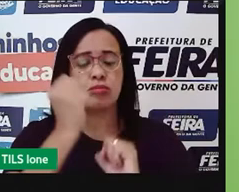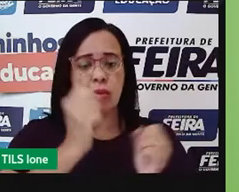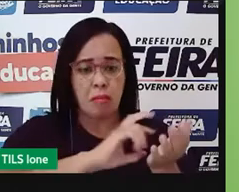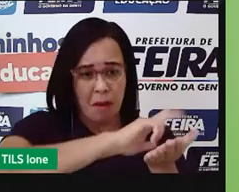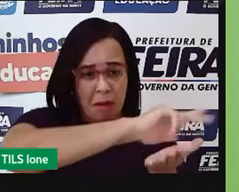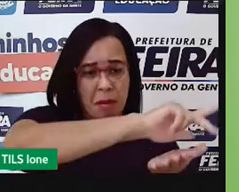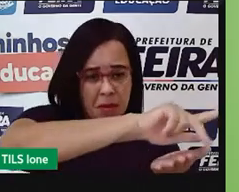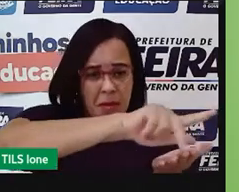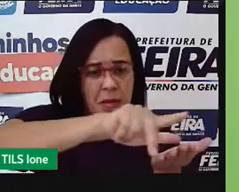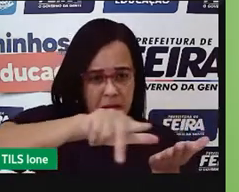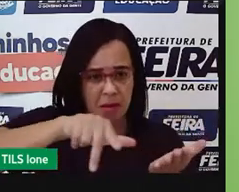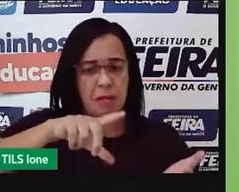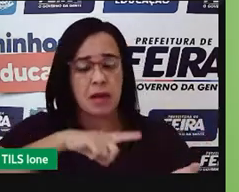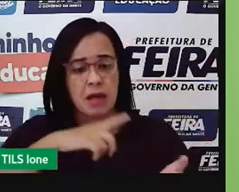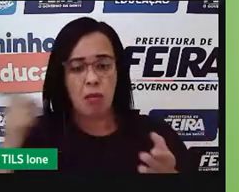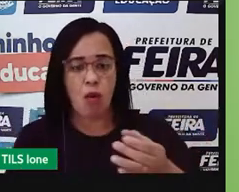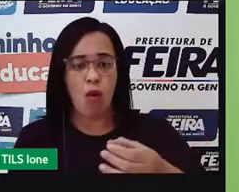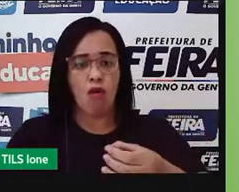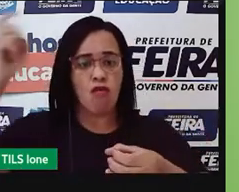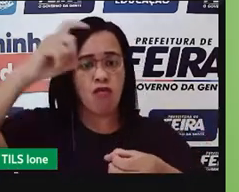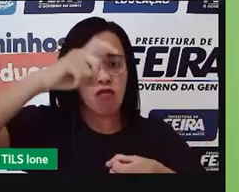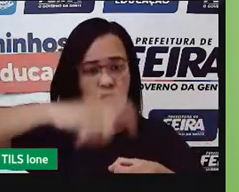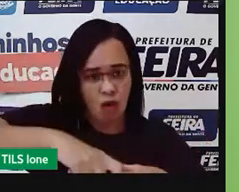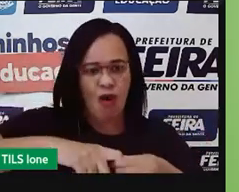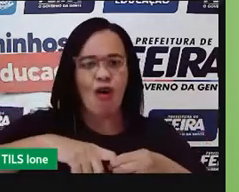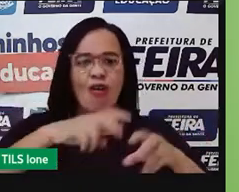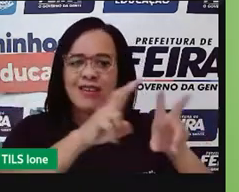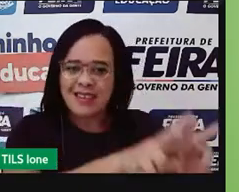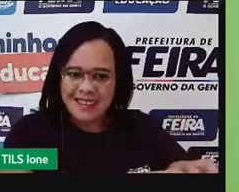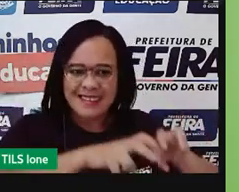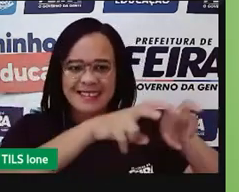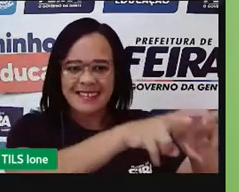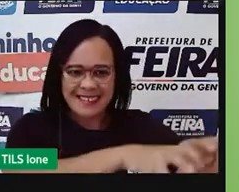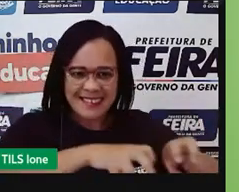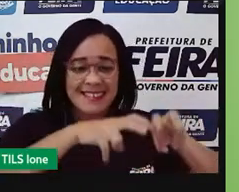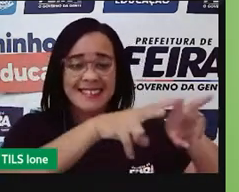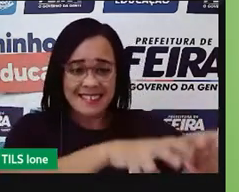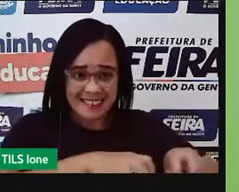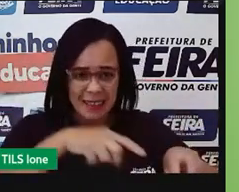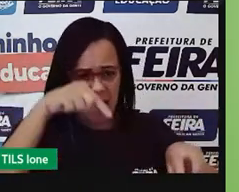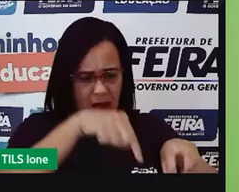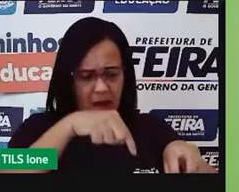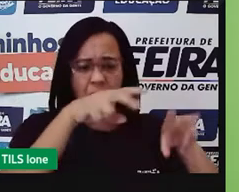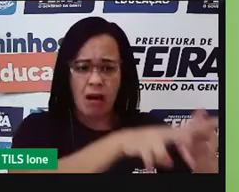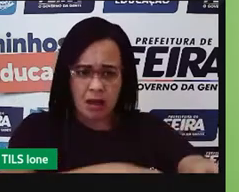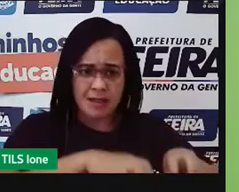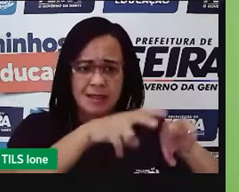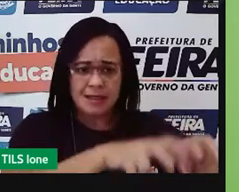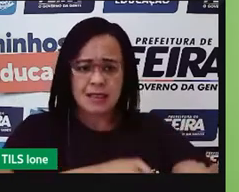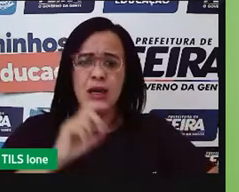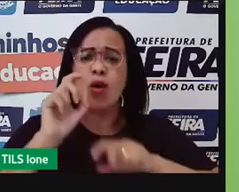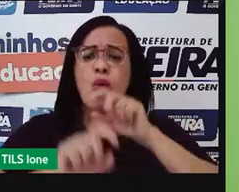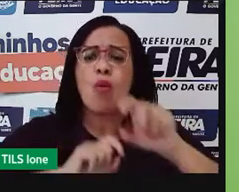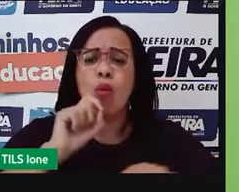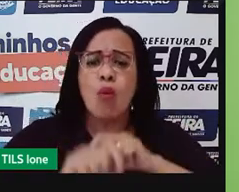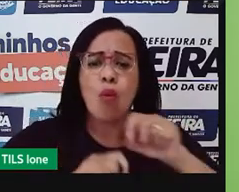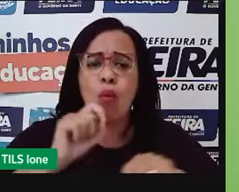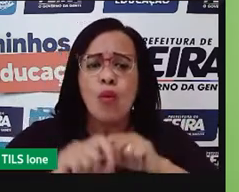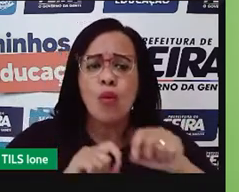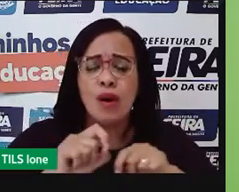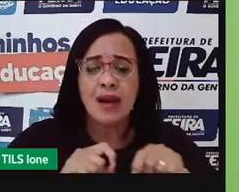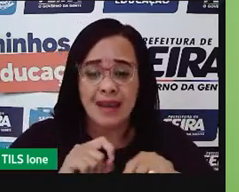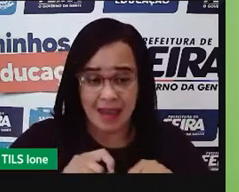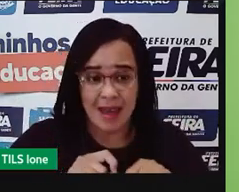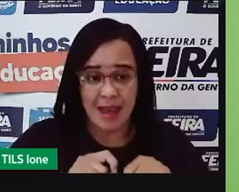diversos, e ele volta de novo para o campo, né. O campo também oferece para a cidade a população, às vezes tem